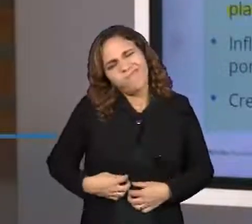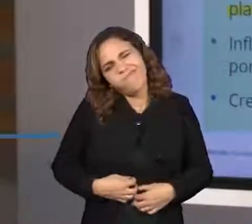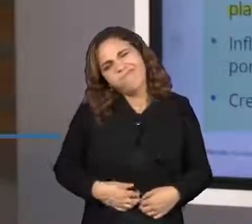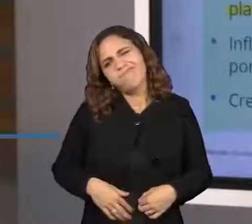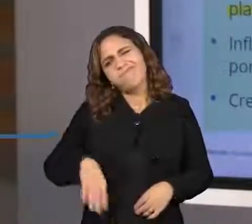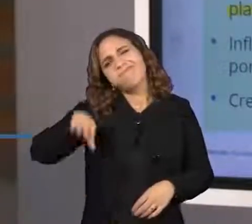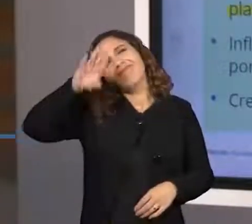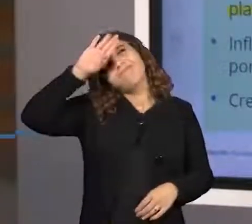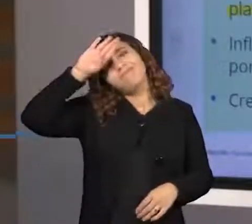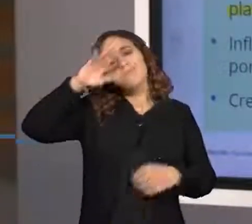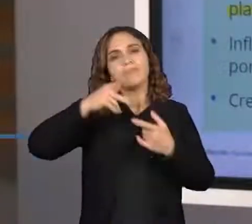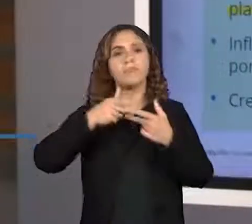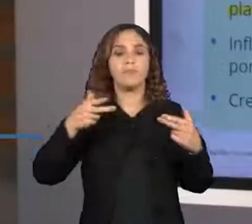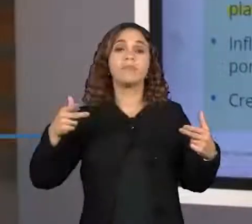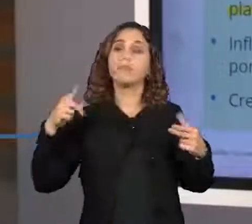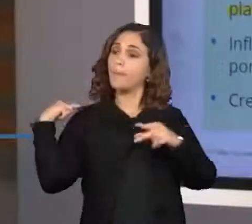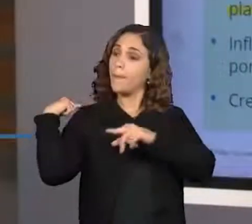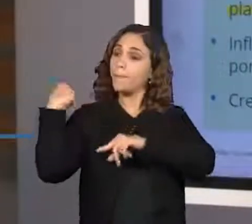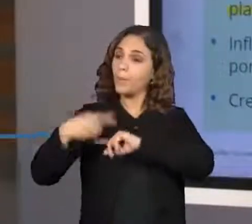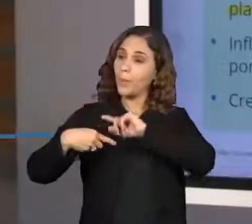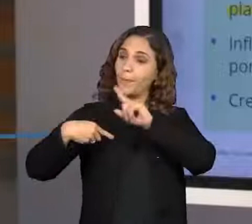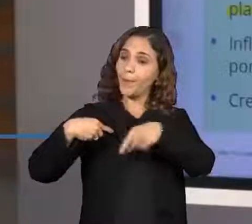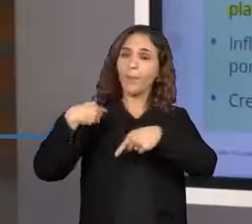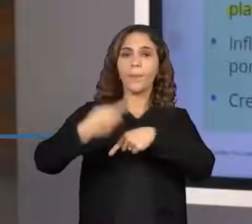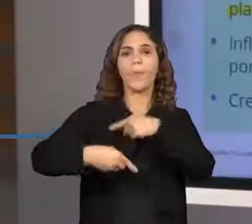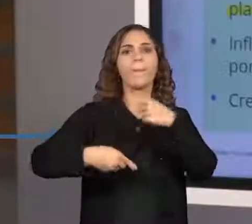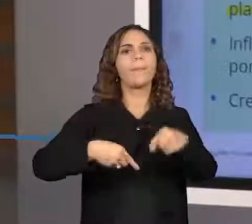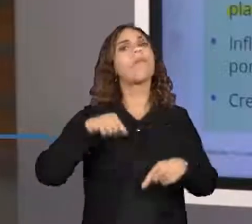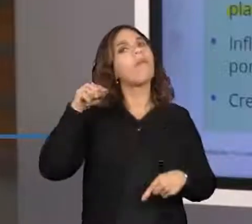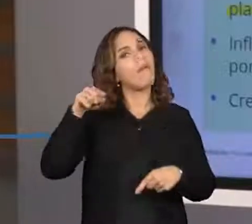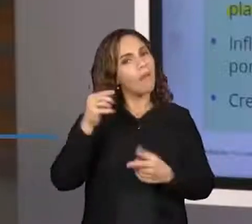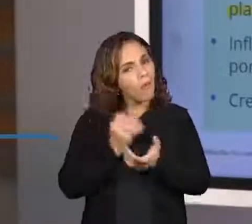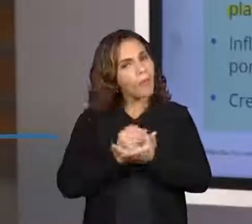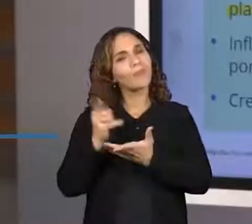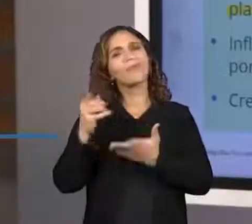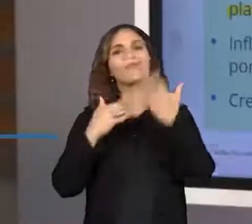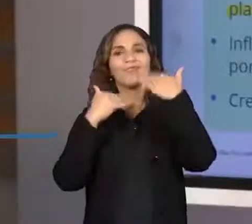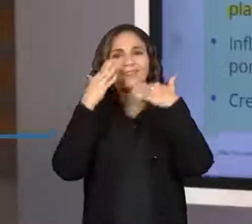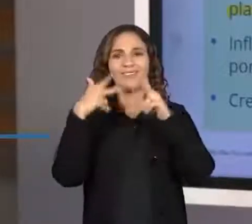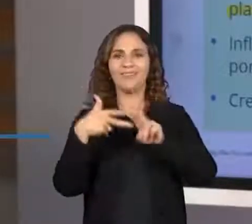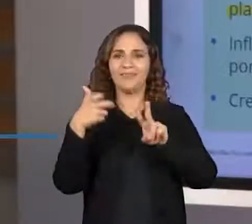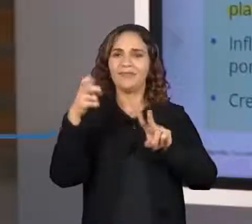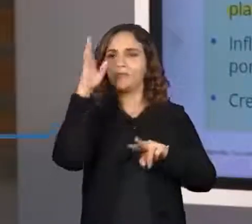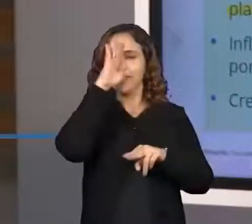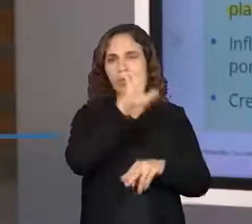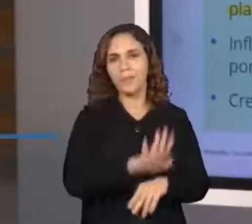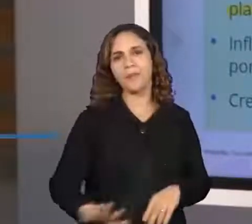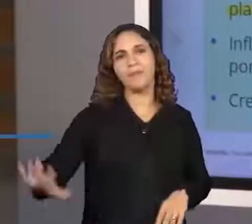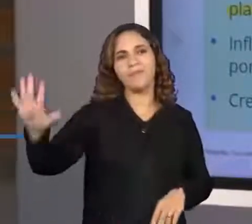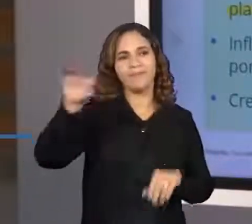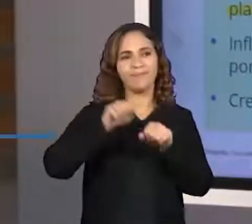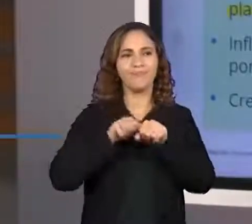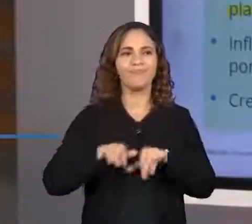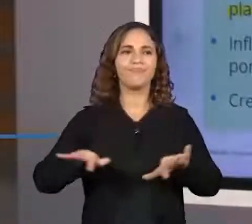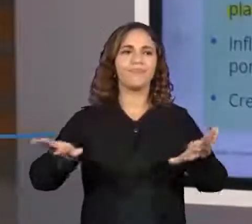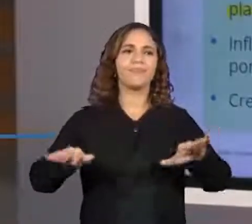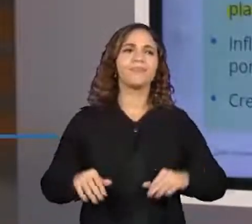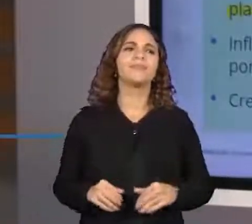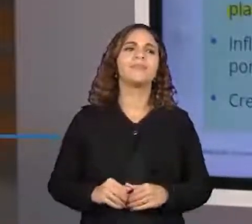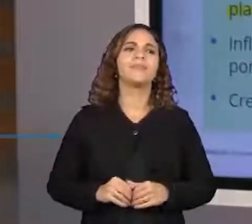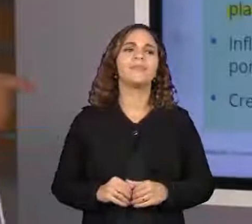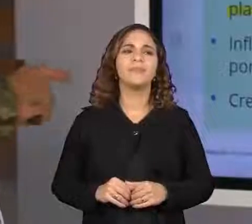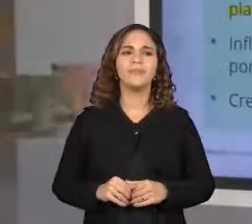Então, é uma cultura que foi passada aí dos indígenas para toda a população brasileira. Mas vamos conhecer mais. Vem cá comigo.